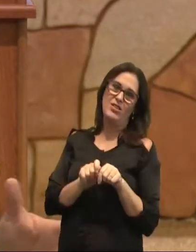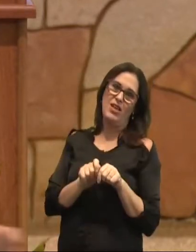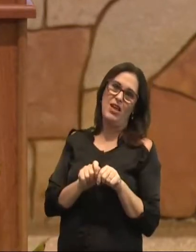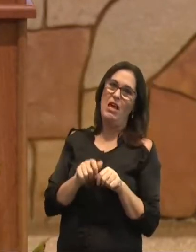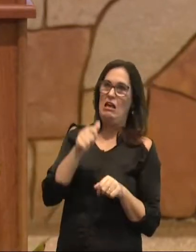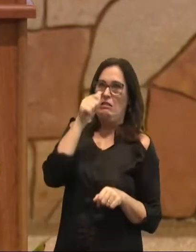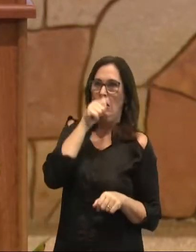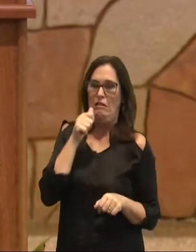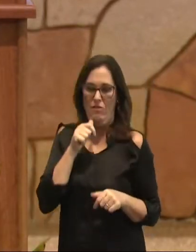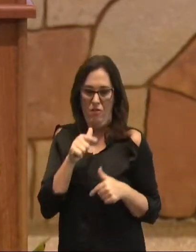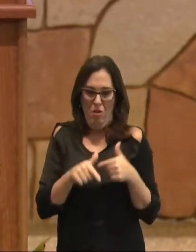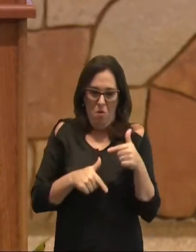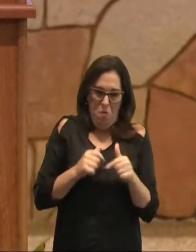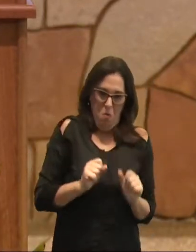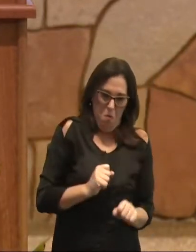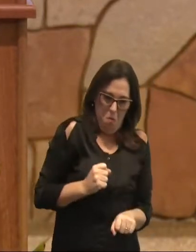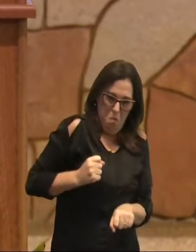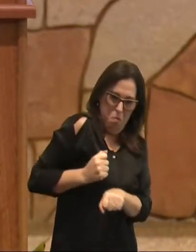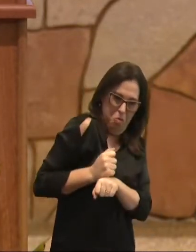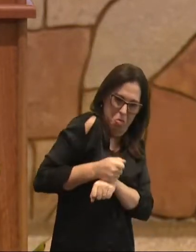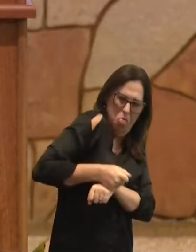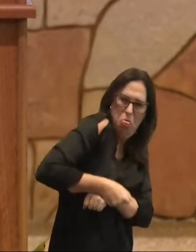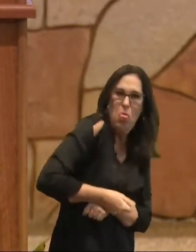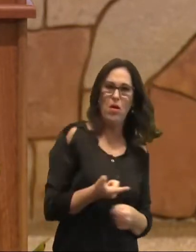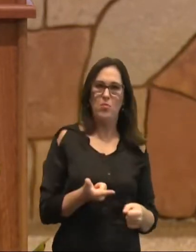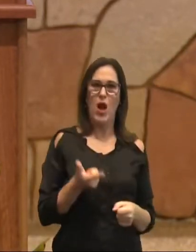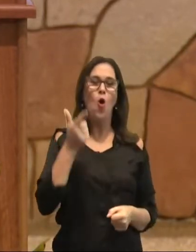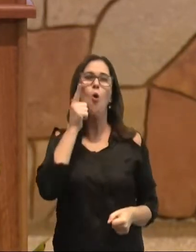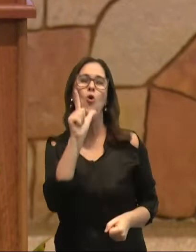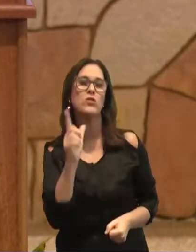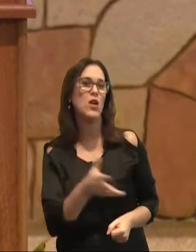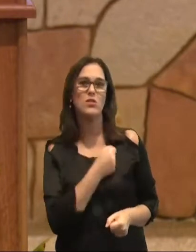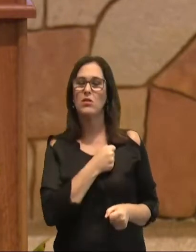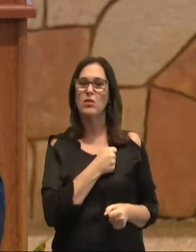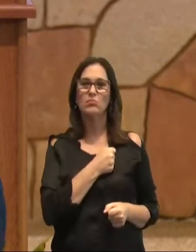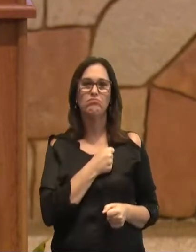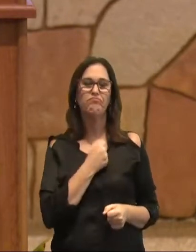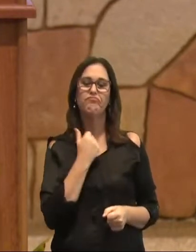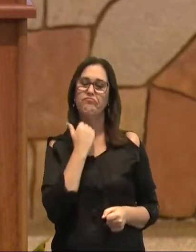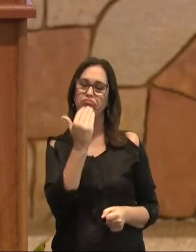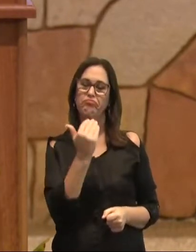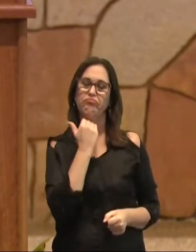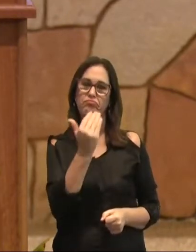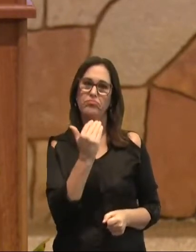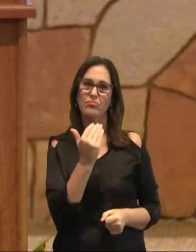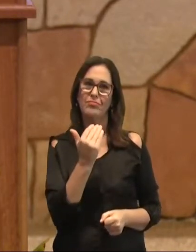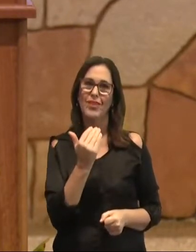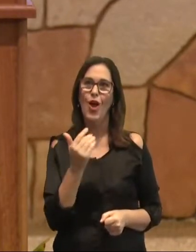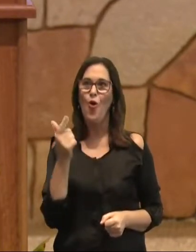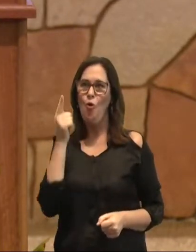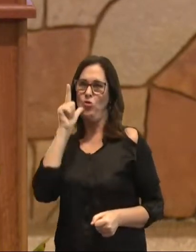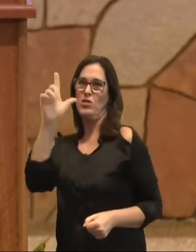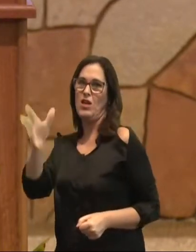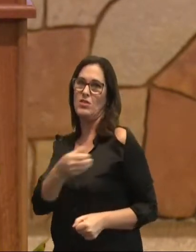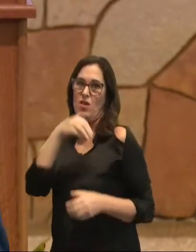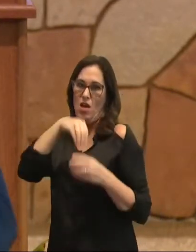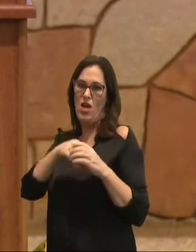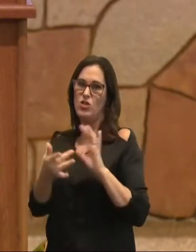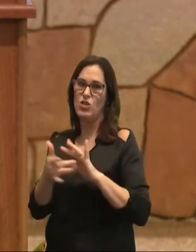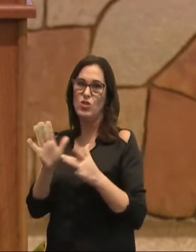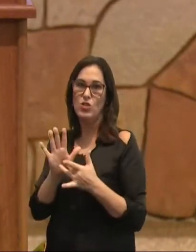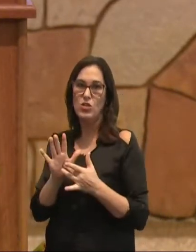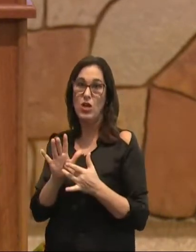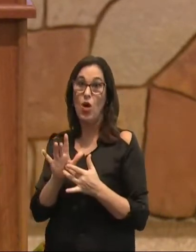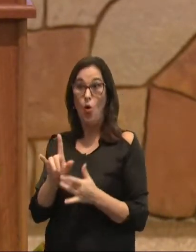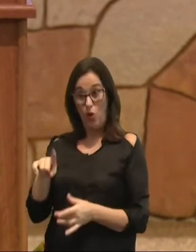preciso, trabalhar, não é preciso, fazer coisa alguma, para que tenhamos, a salvação, em Jesus, o que